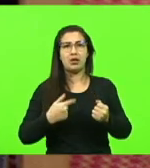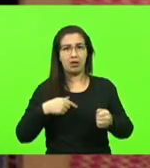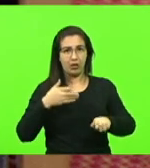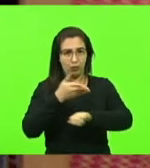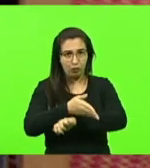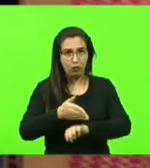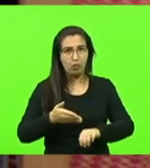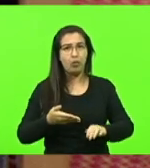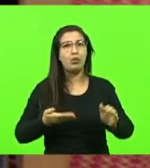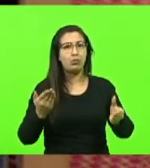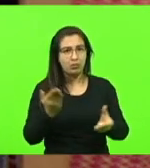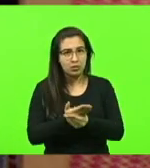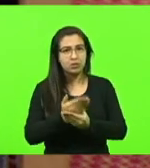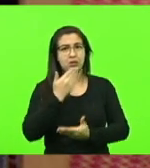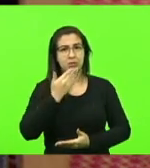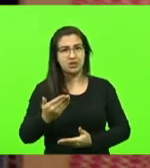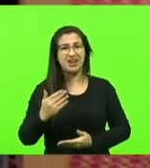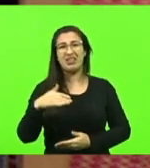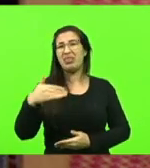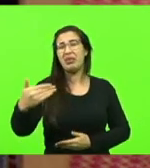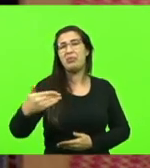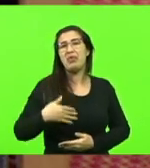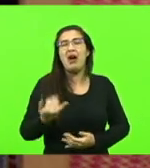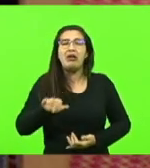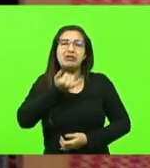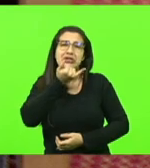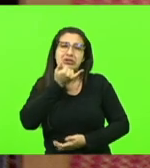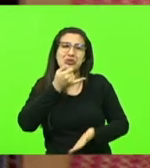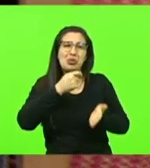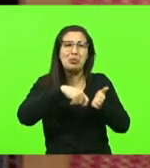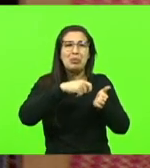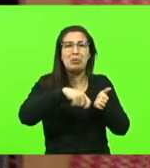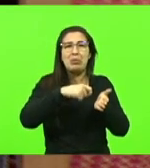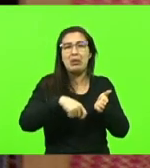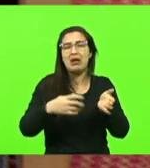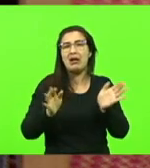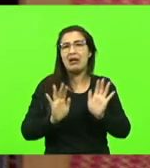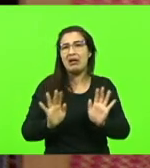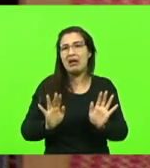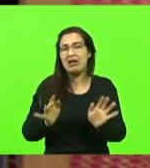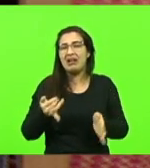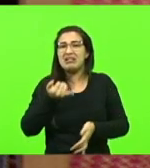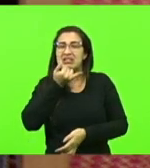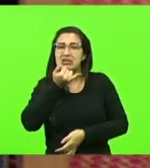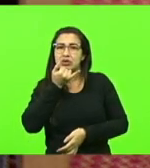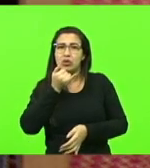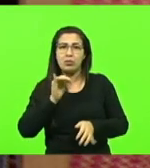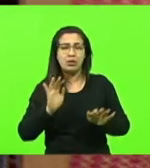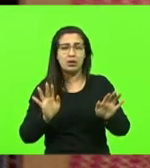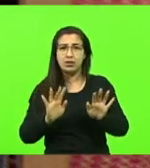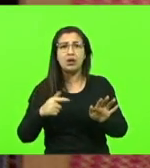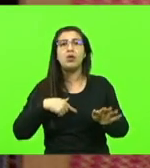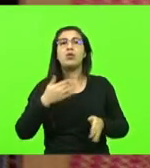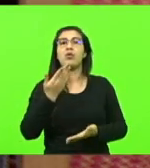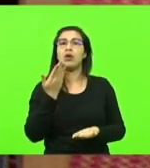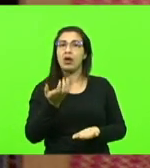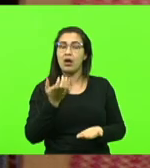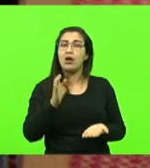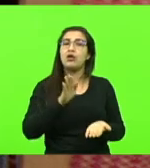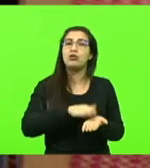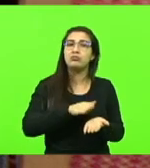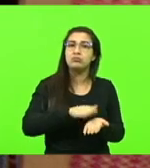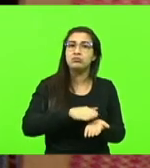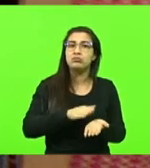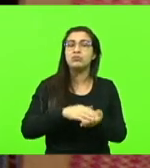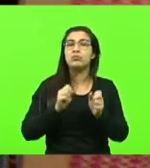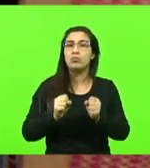Aí veio pedir desculpa, fez uma carta de retratação, digo, vou pedir indenização e vou dar para a